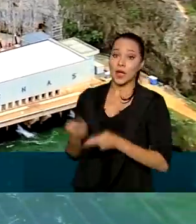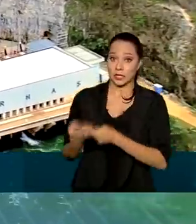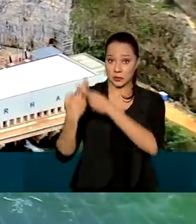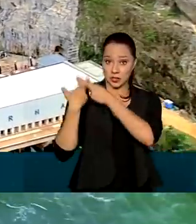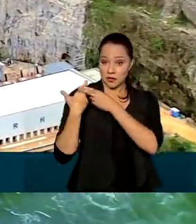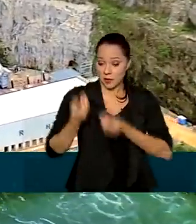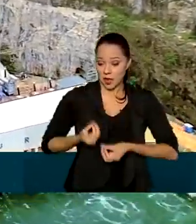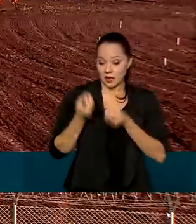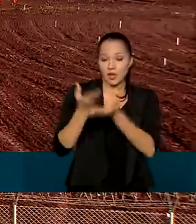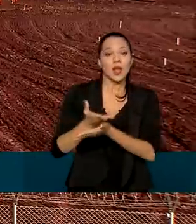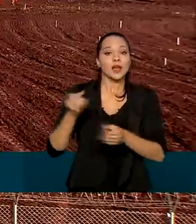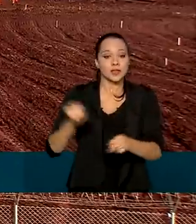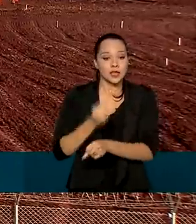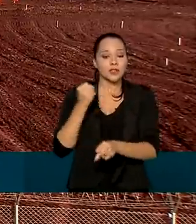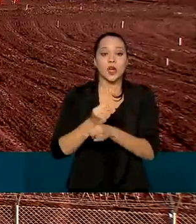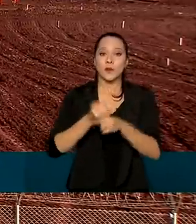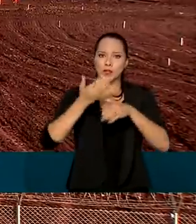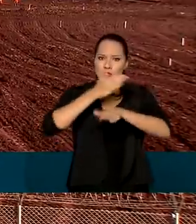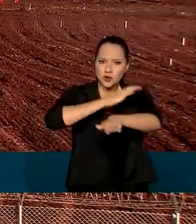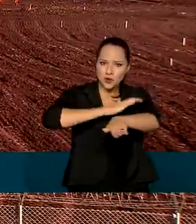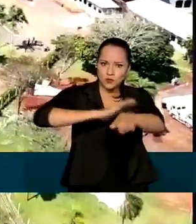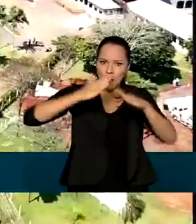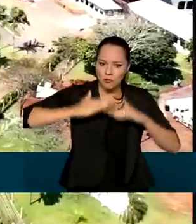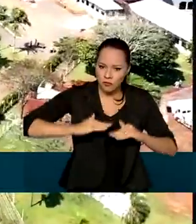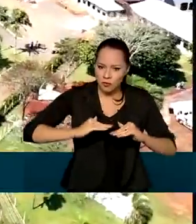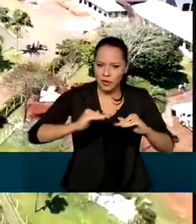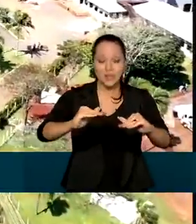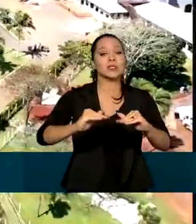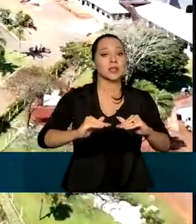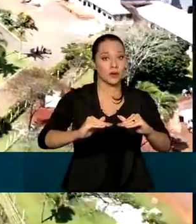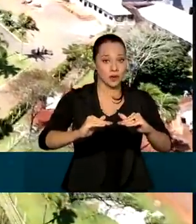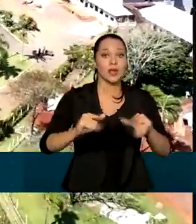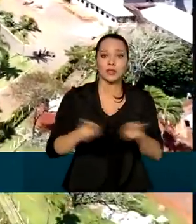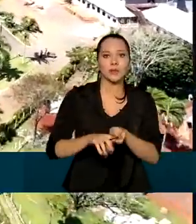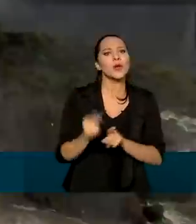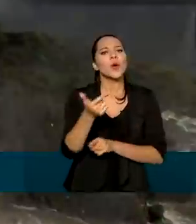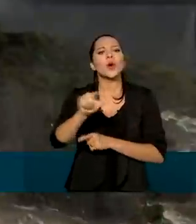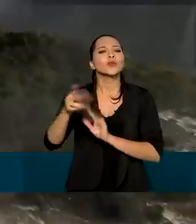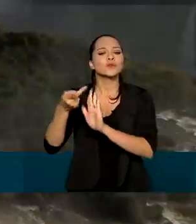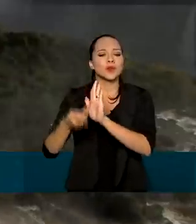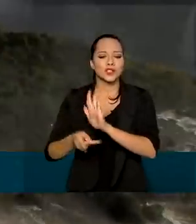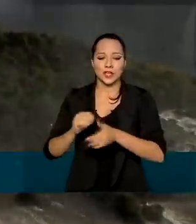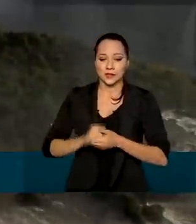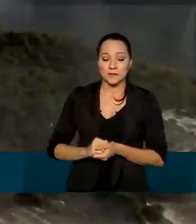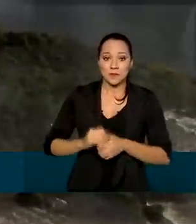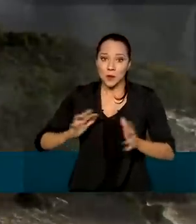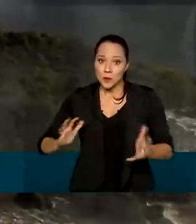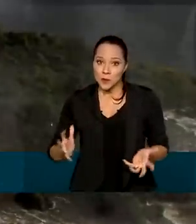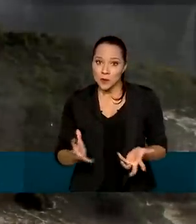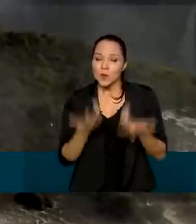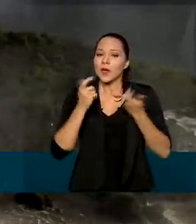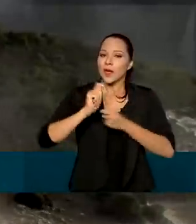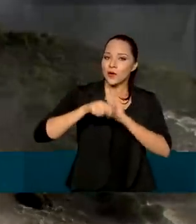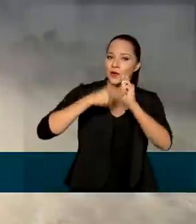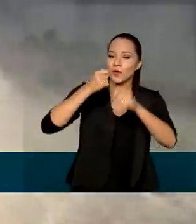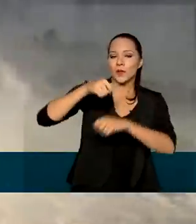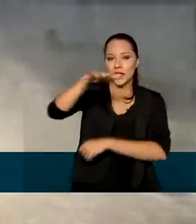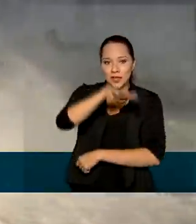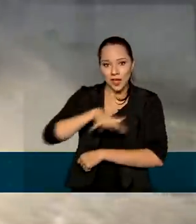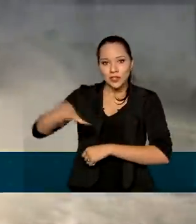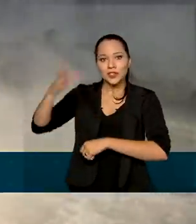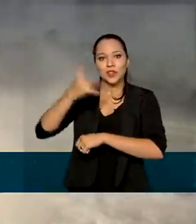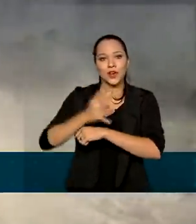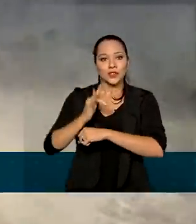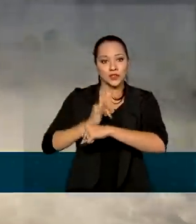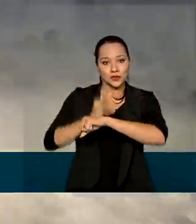pela entrega das obras de pavimentação da pista, além de outros projetos, alavancando a economia da região de Foz do